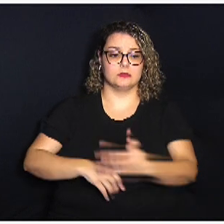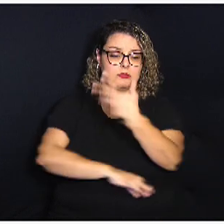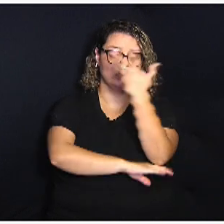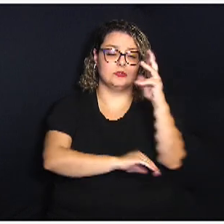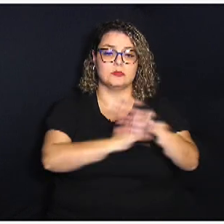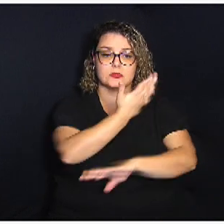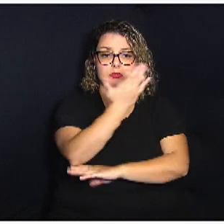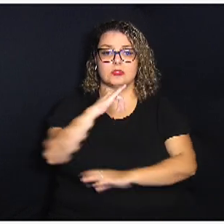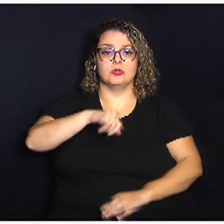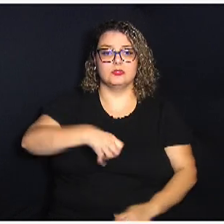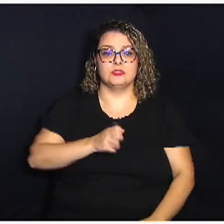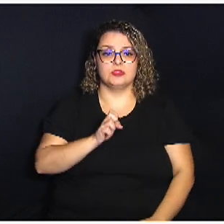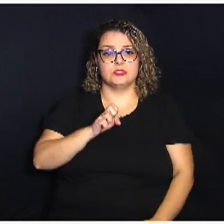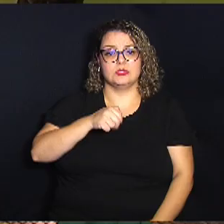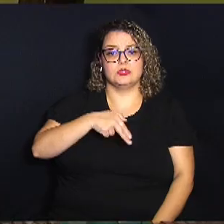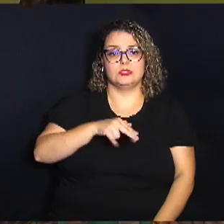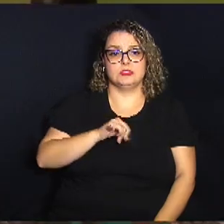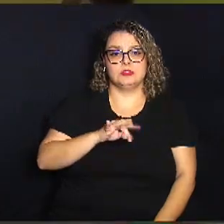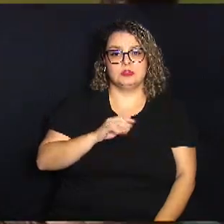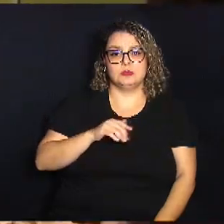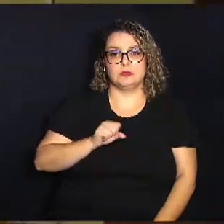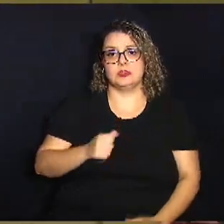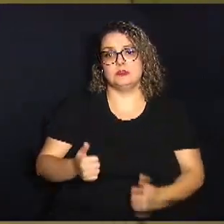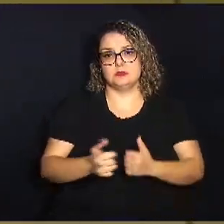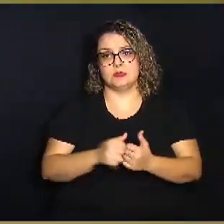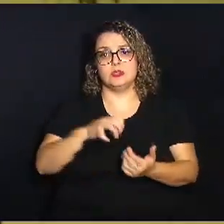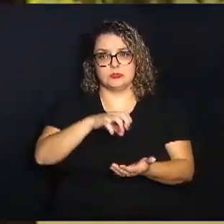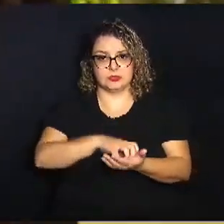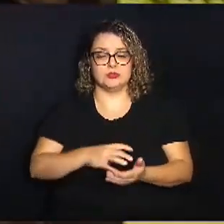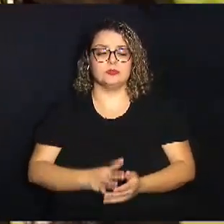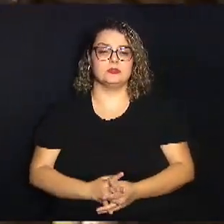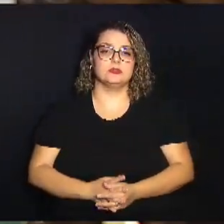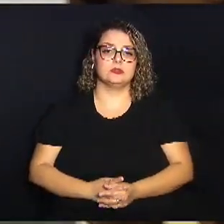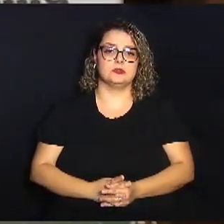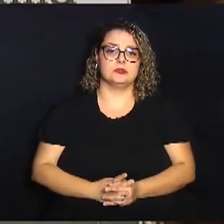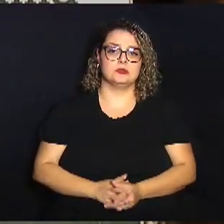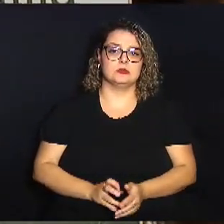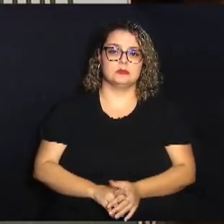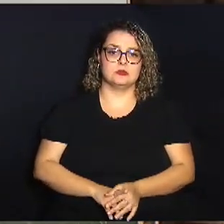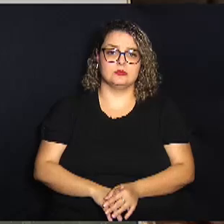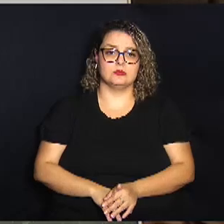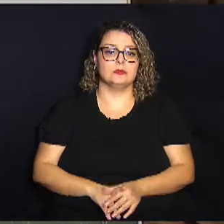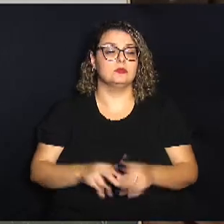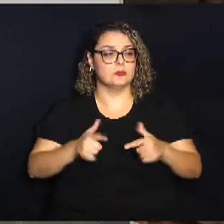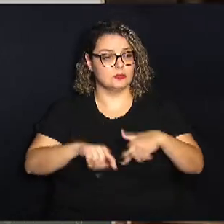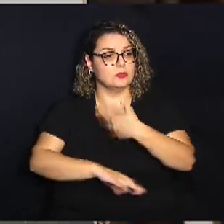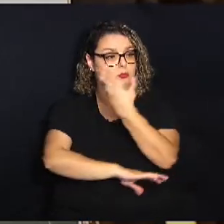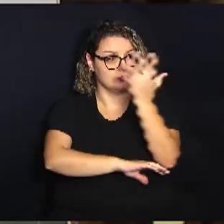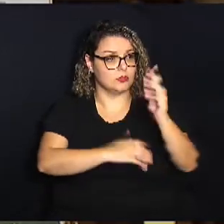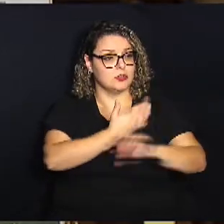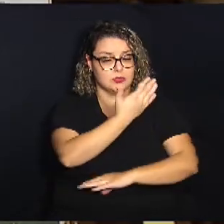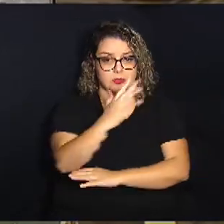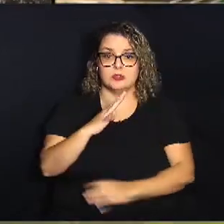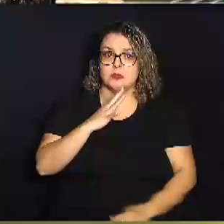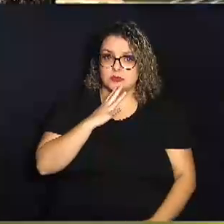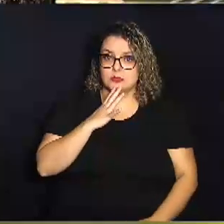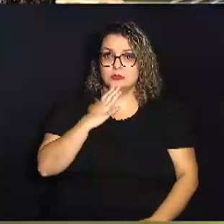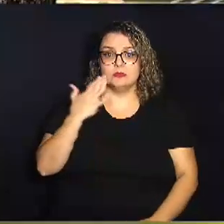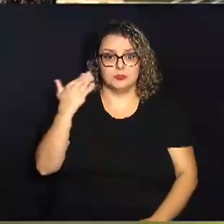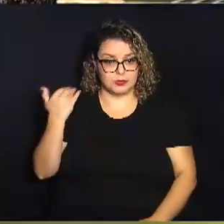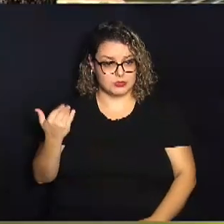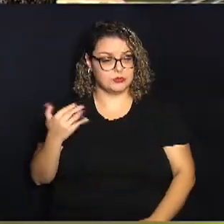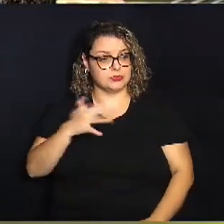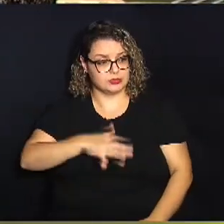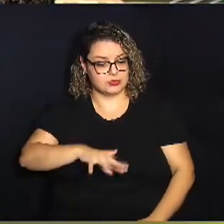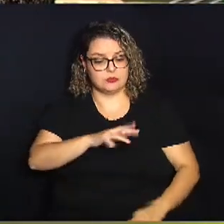Jequitibás, né? Próximo do centro, né? Que temos um ponto, um parque, um local muito conhecido para a população. No setor